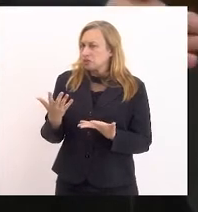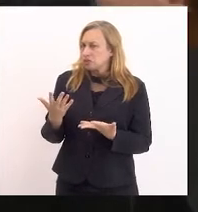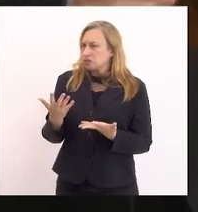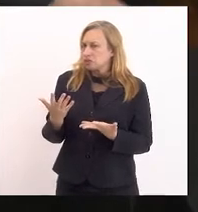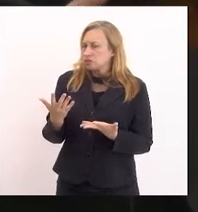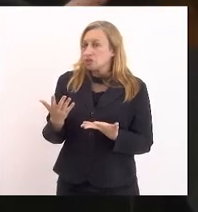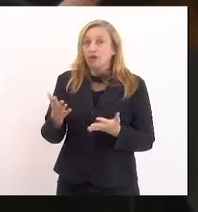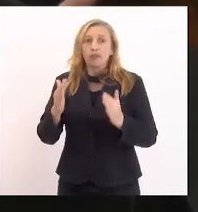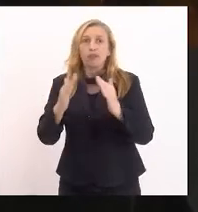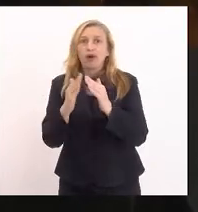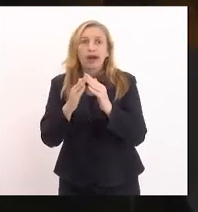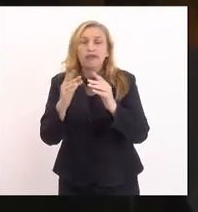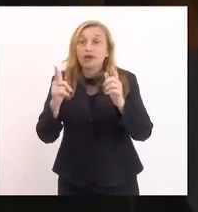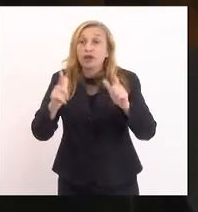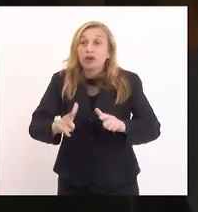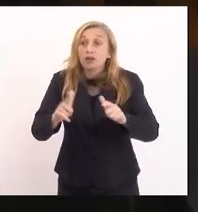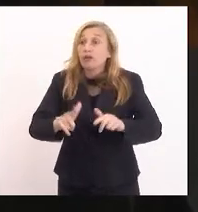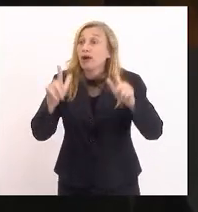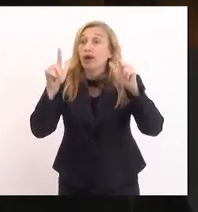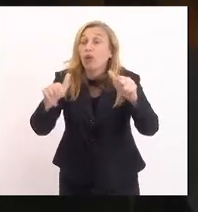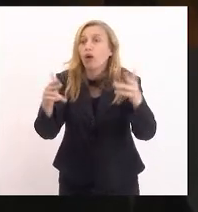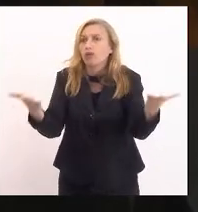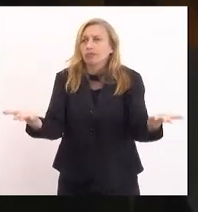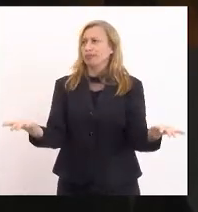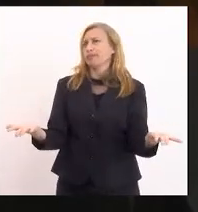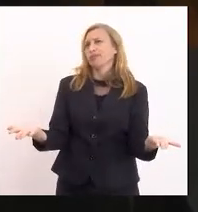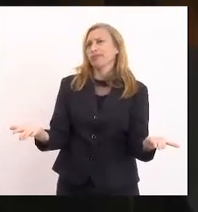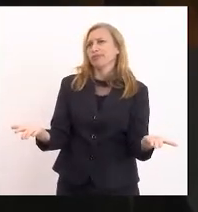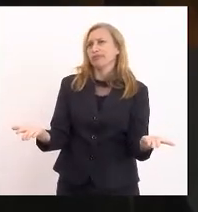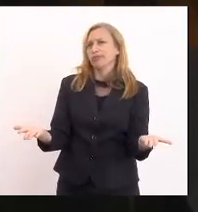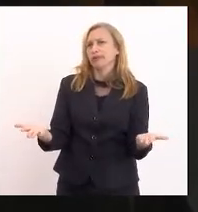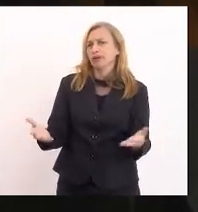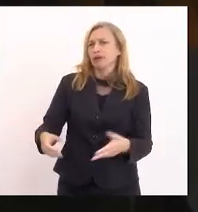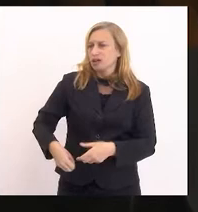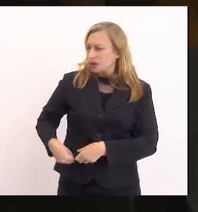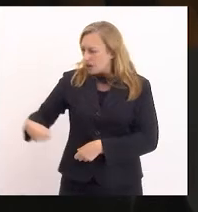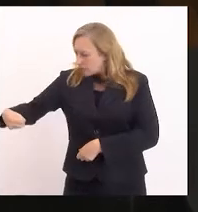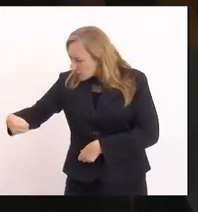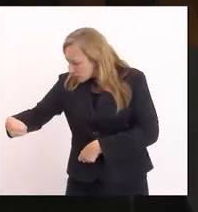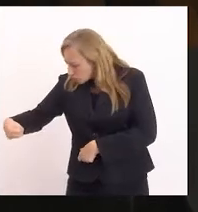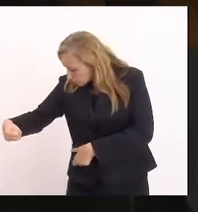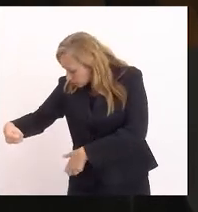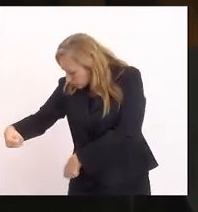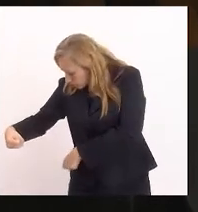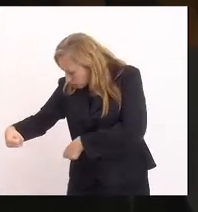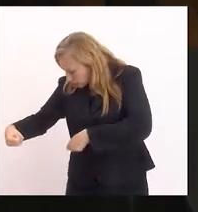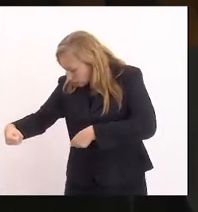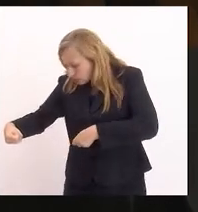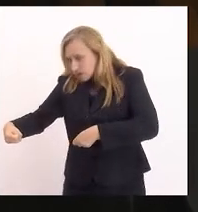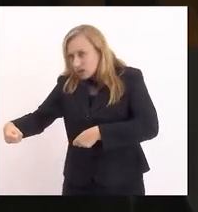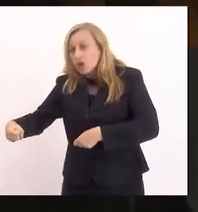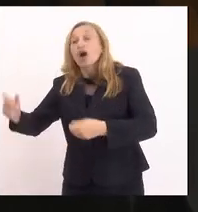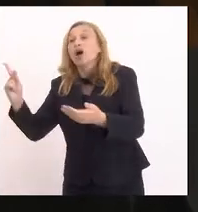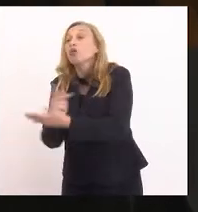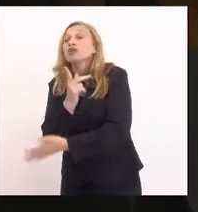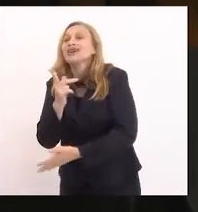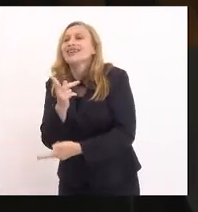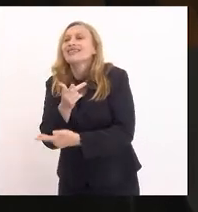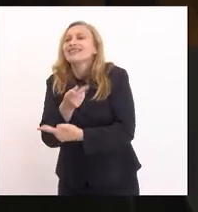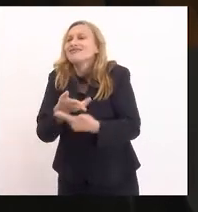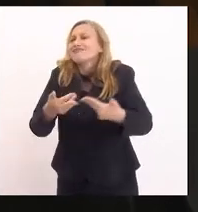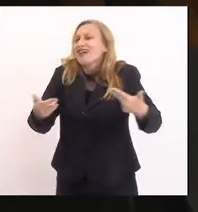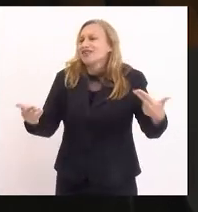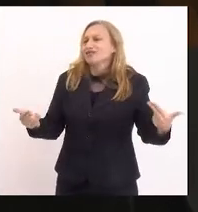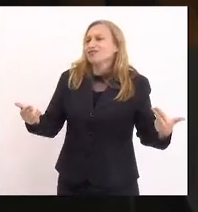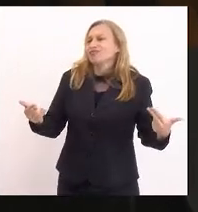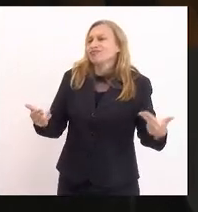mas é claro, moravam no mesmo condomínio, abrindo a mochila e o que acontece muito no Rio de